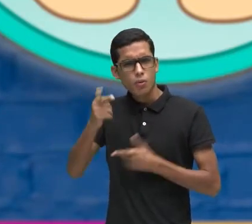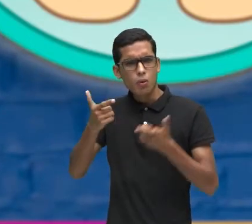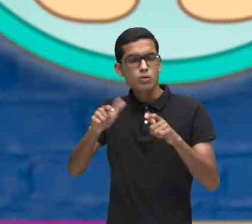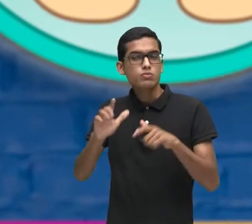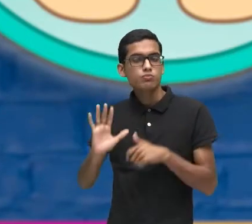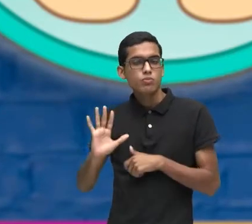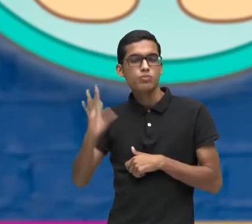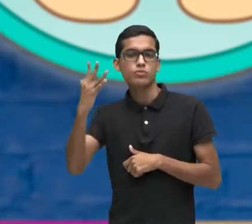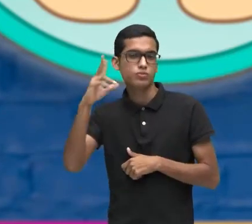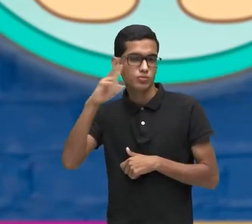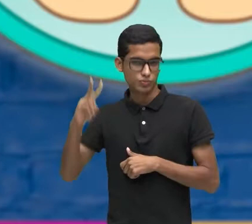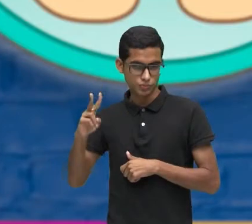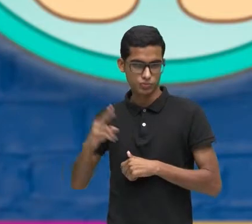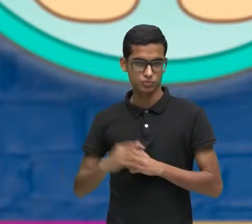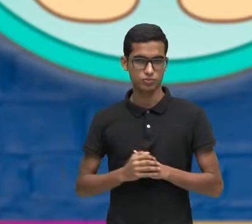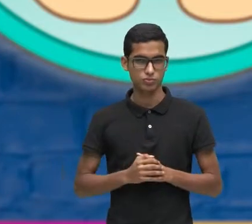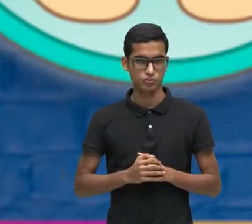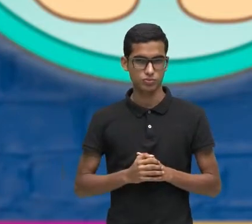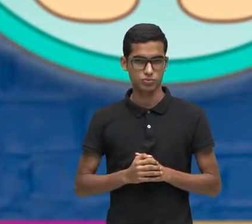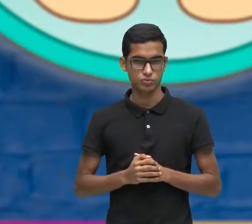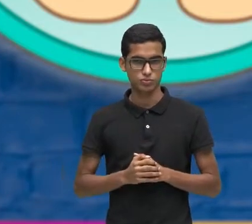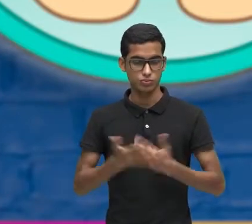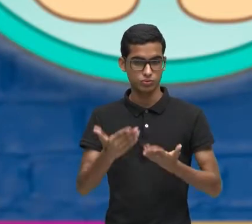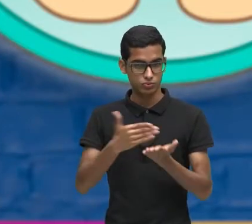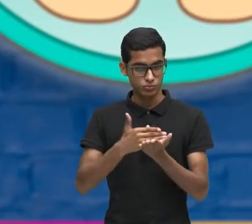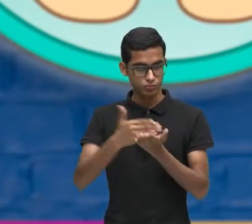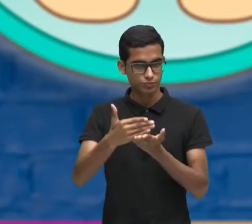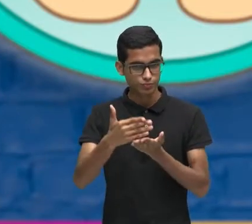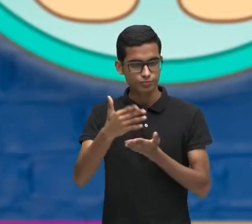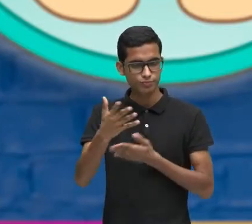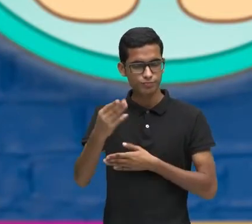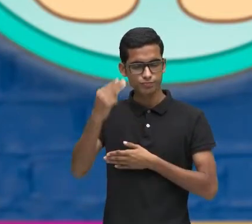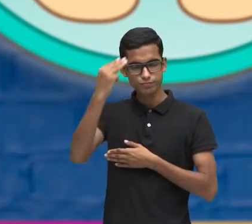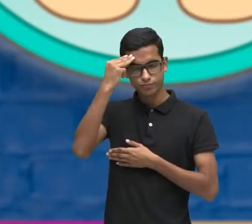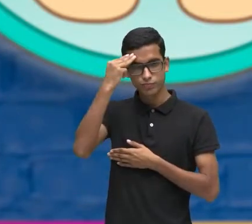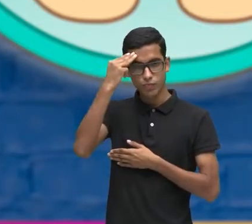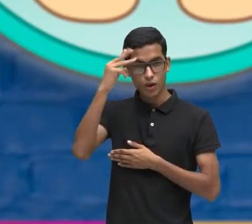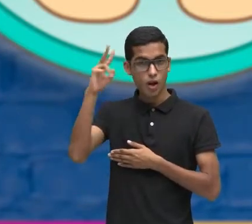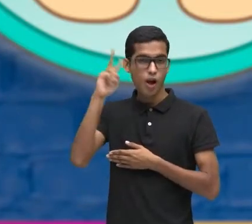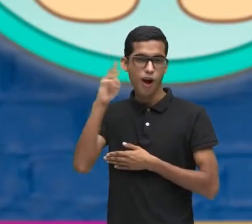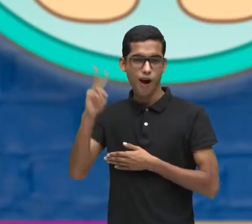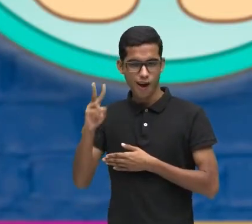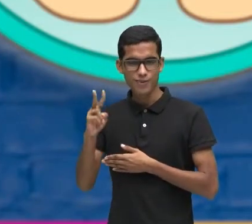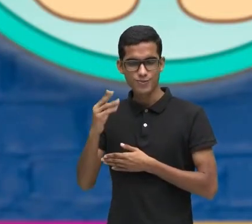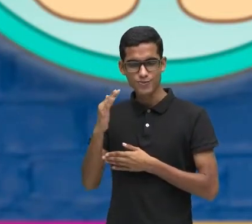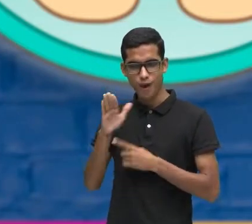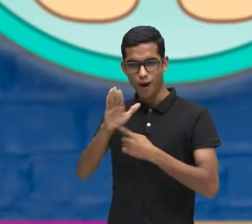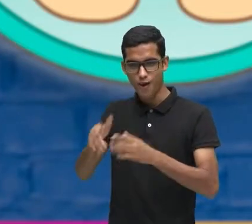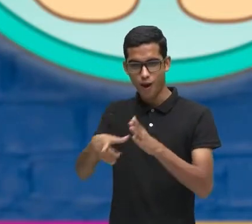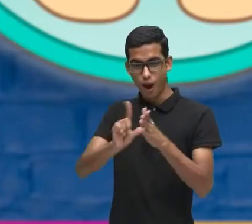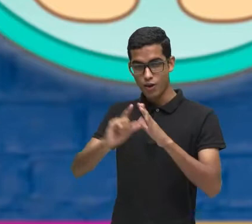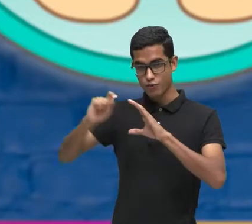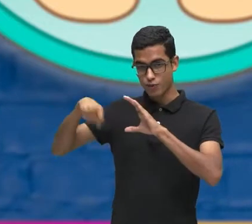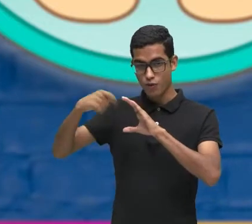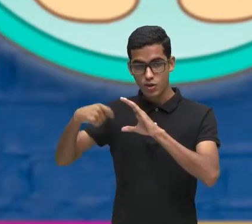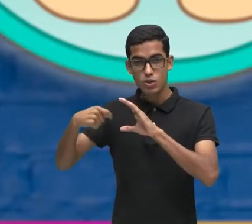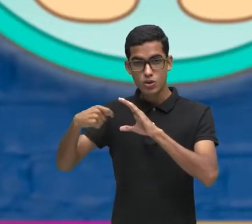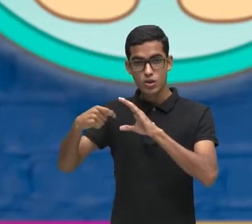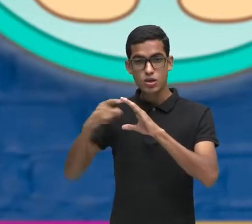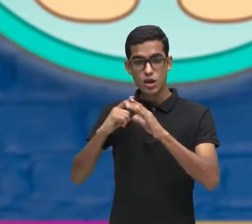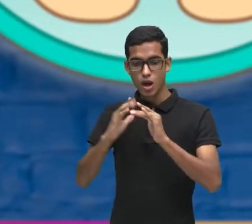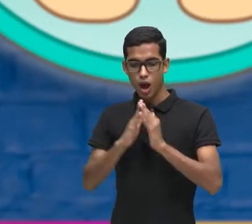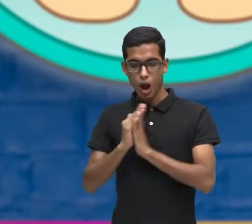história? Vamos começar a memorizar, né? A historinha fala que a boneca, Ela estava